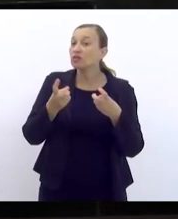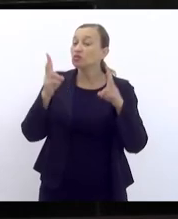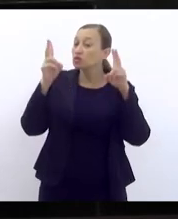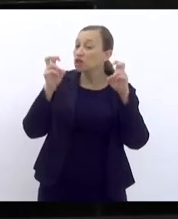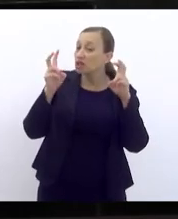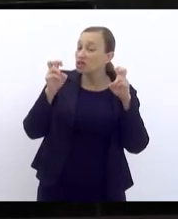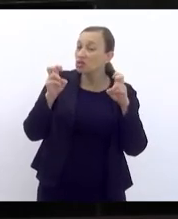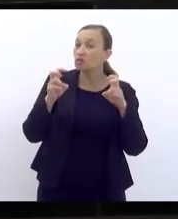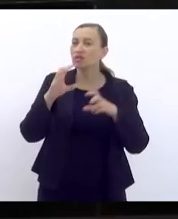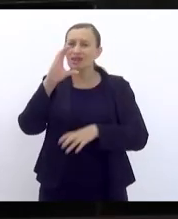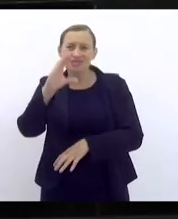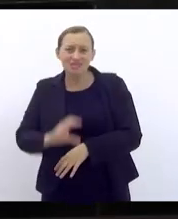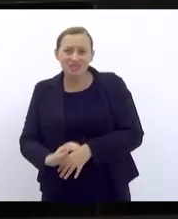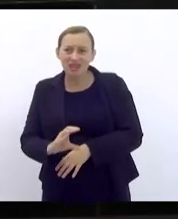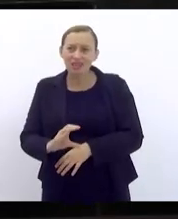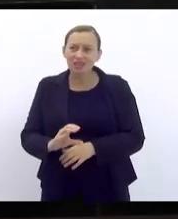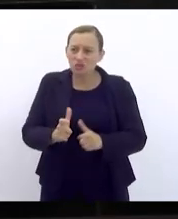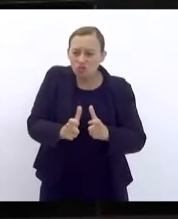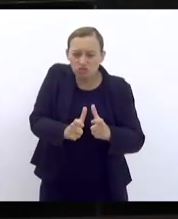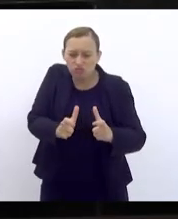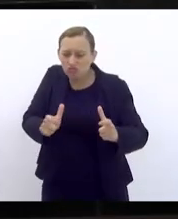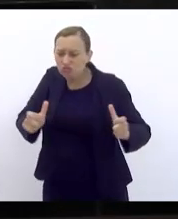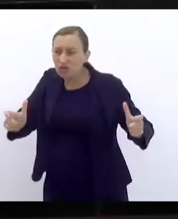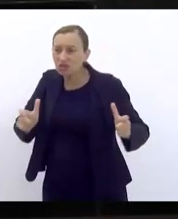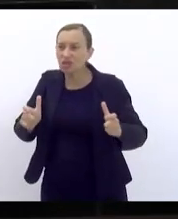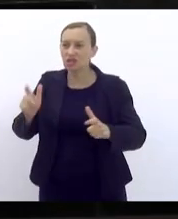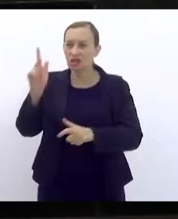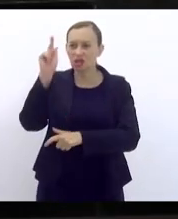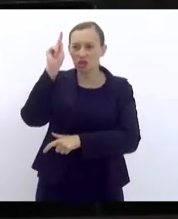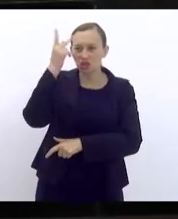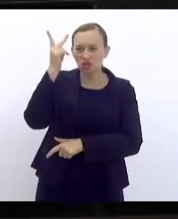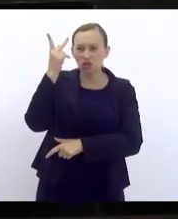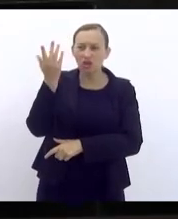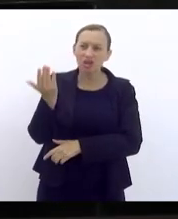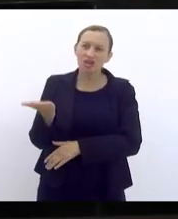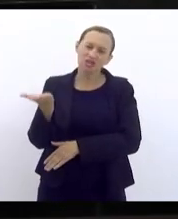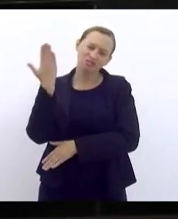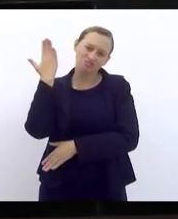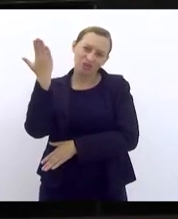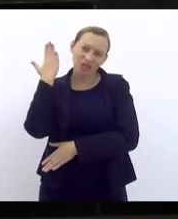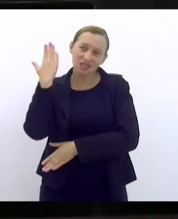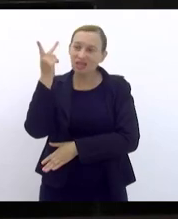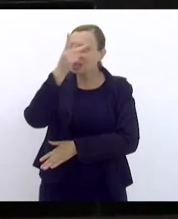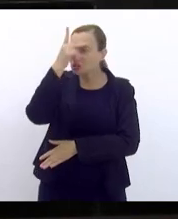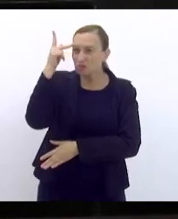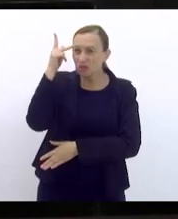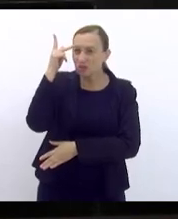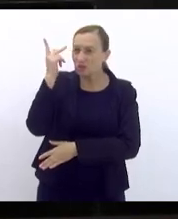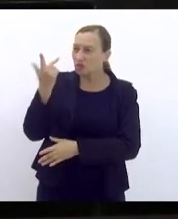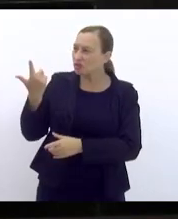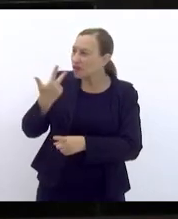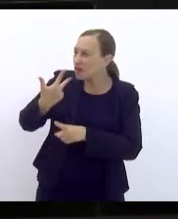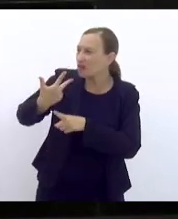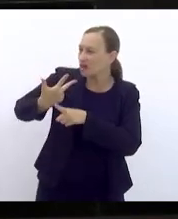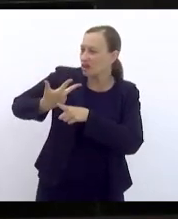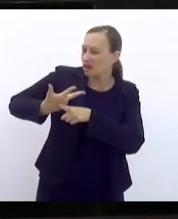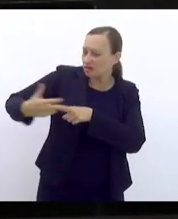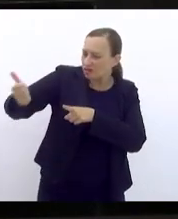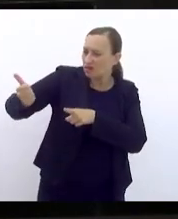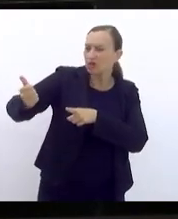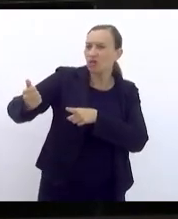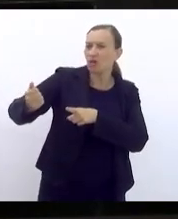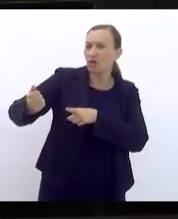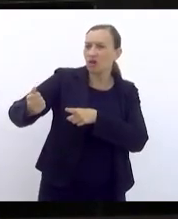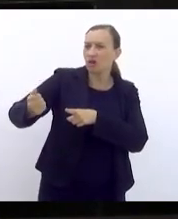da cidadania com as suas dimensões históricas. Lá atrás, as pessoas tiveram que conquistar a cidadania religiosa, ter